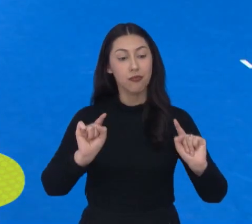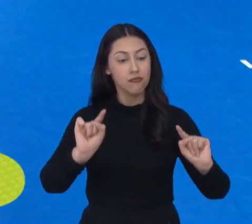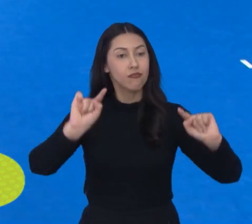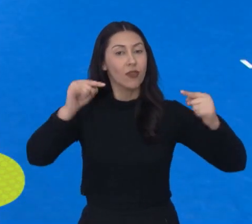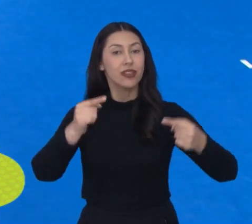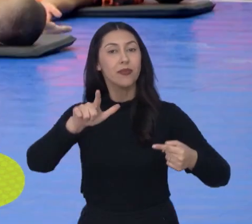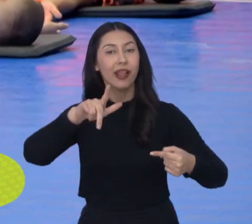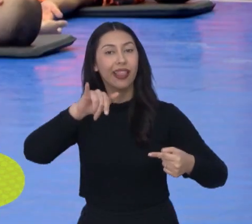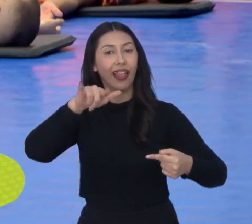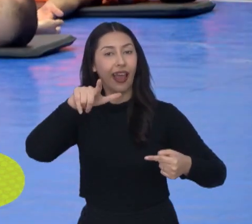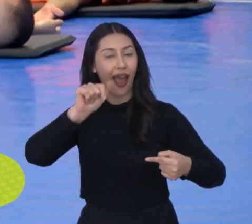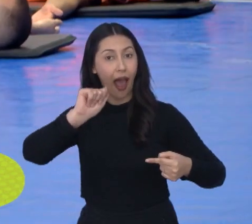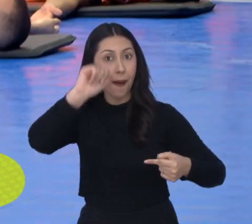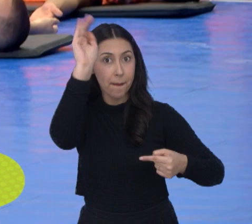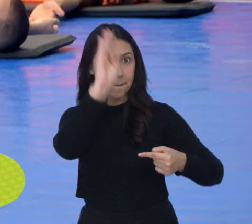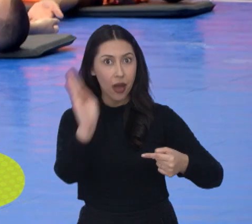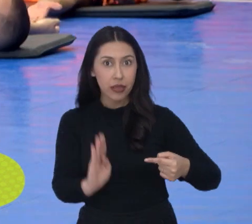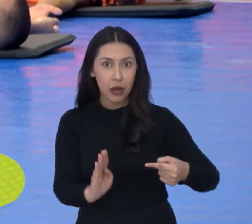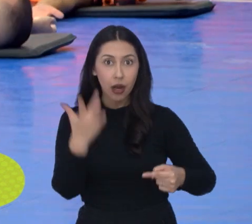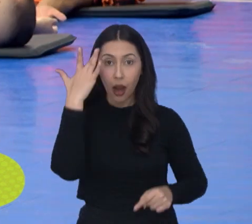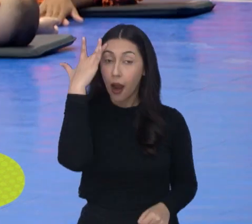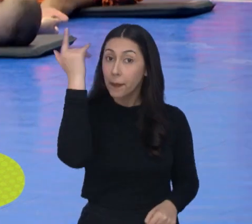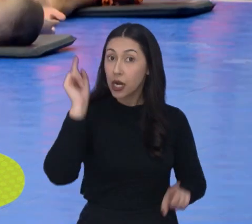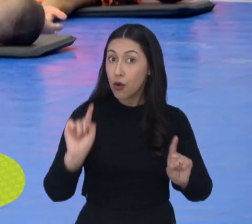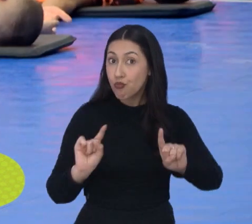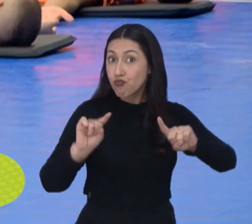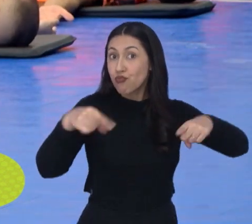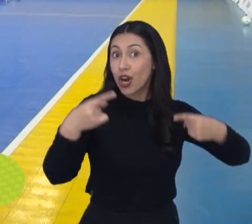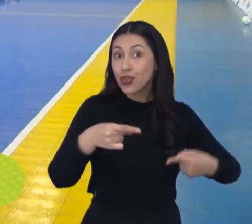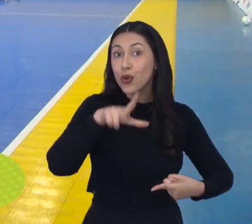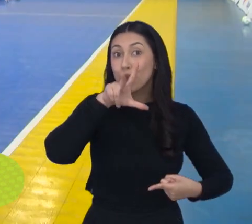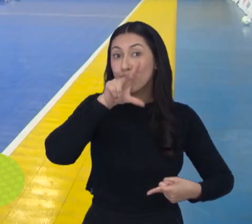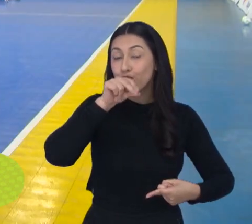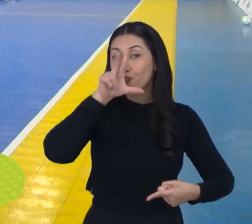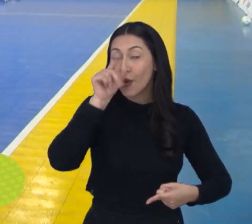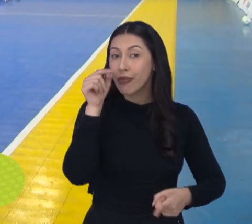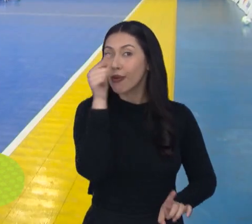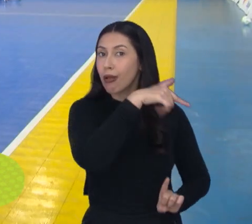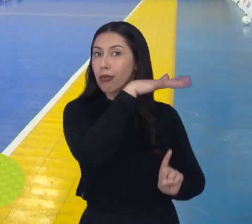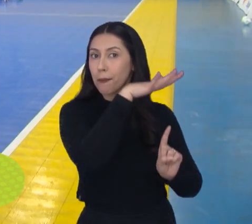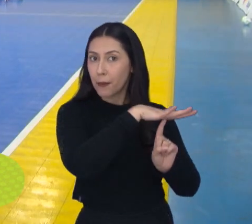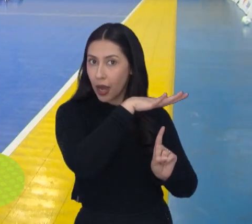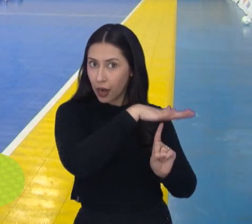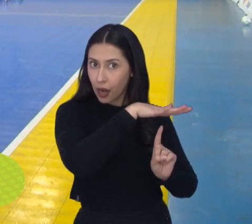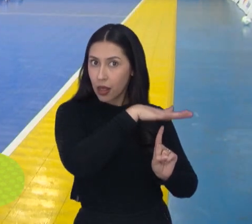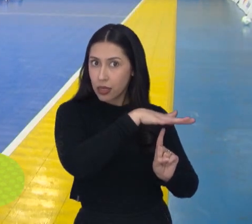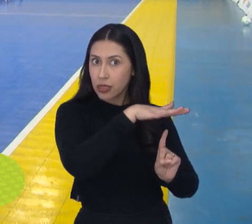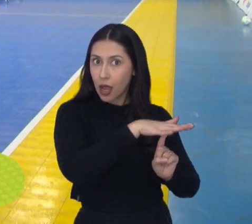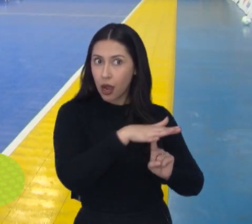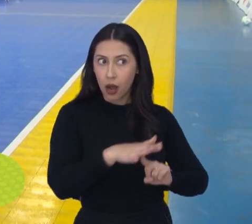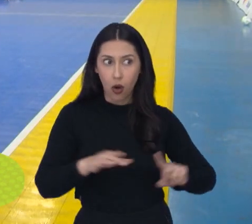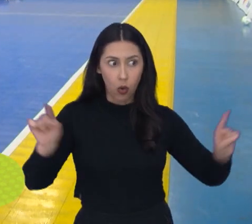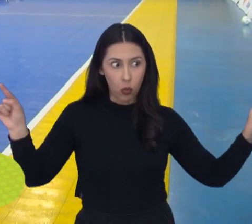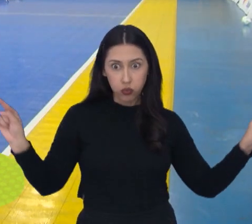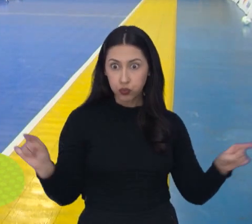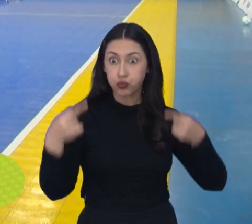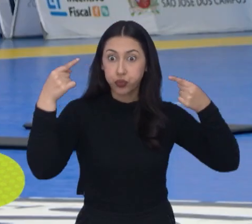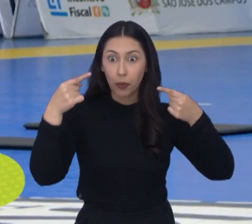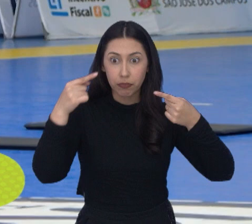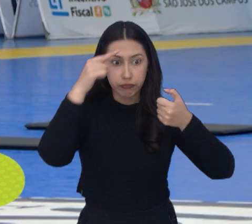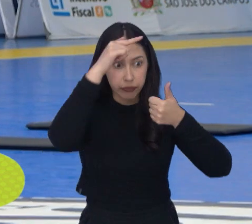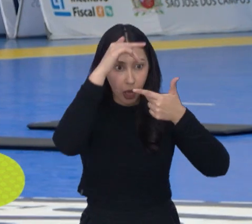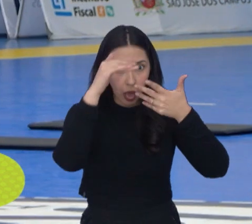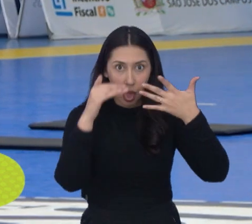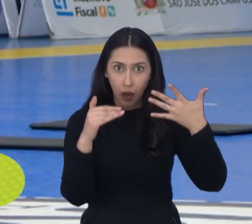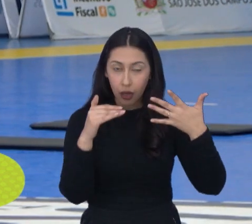Liga Nacional. Amanhã o time enfrenta o Pato no Paraná, e o duelo é um confronto direto na classificação.